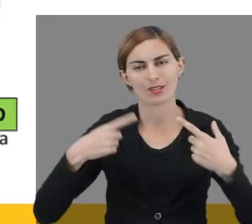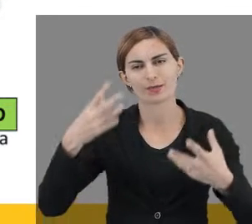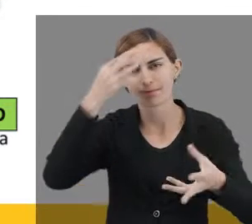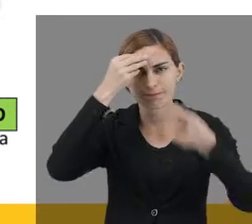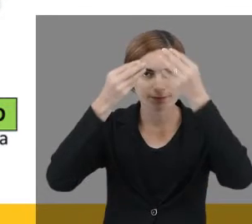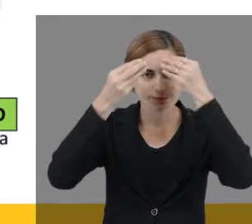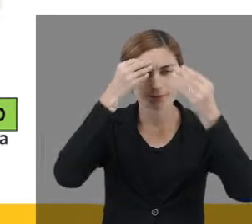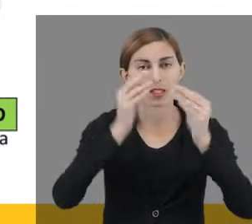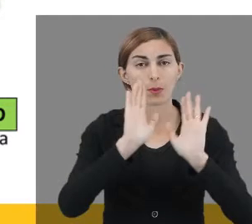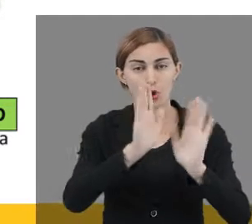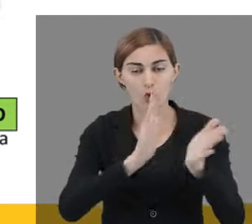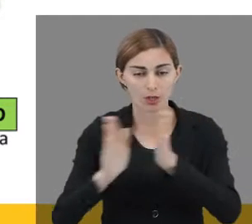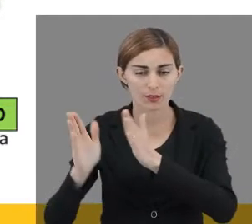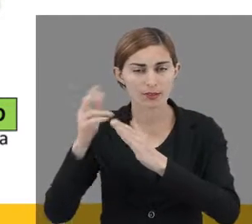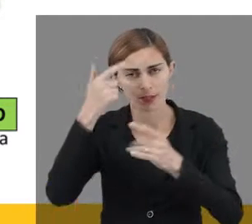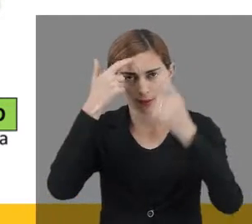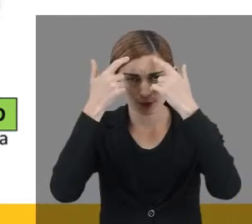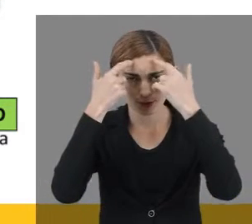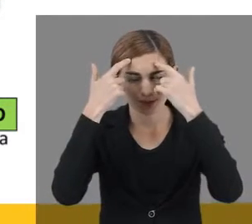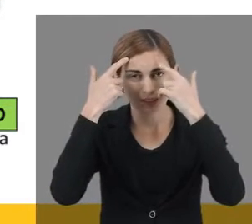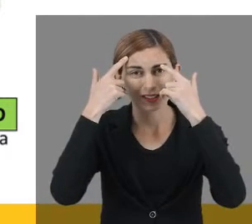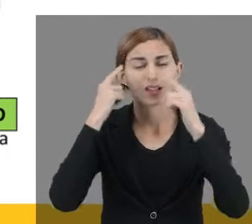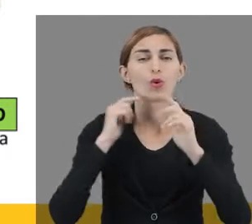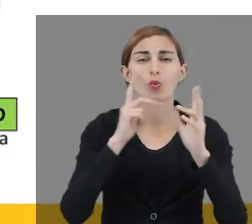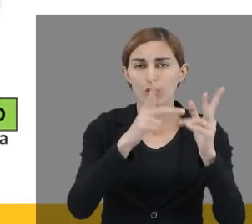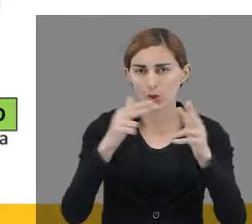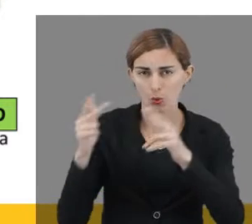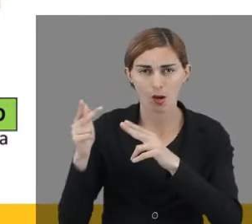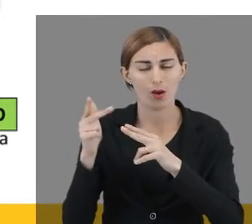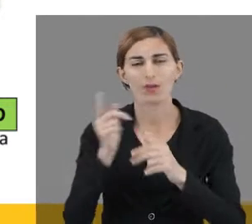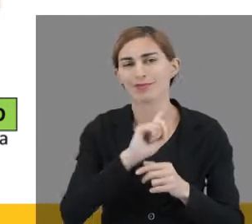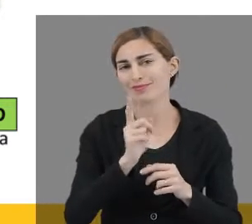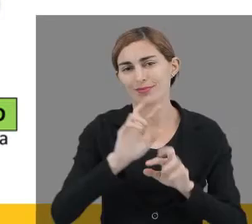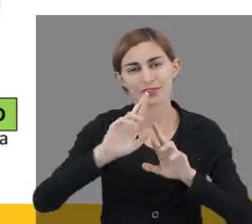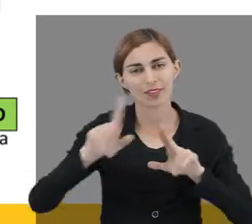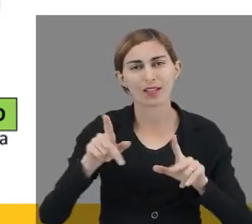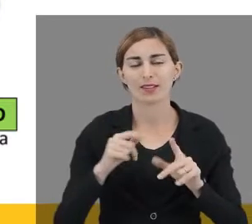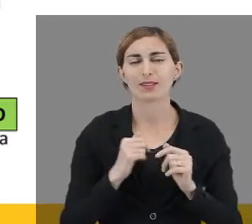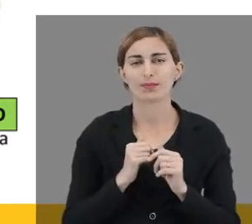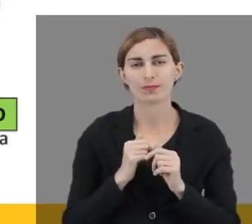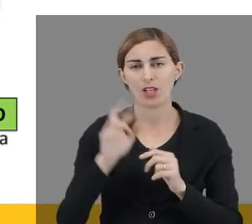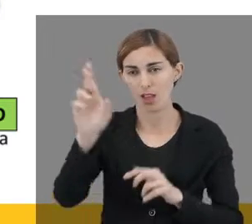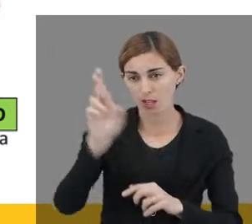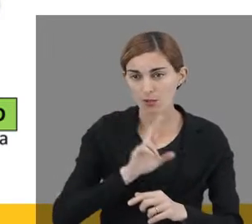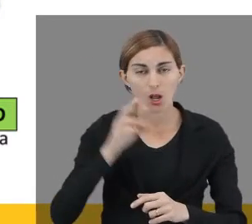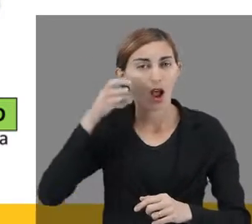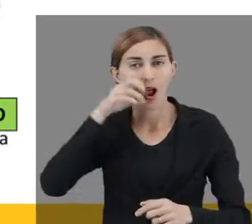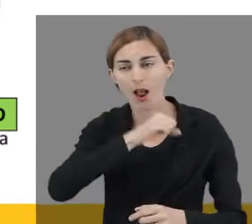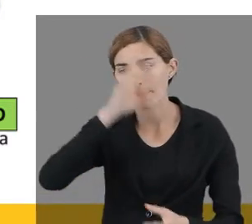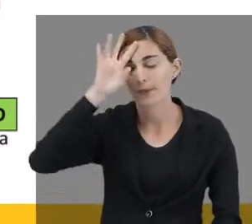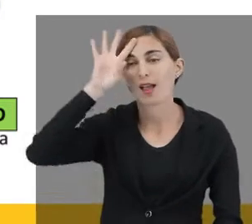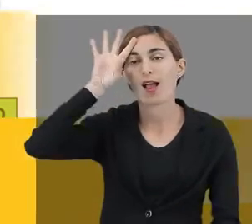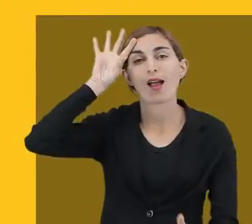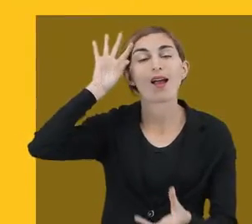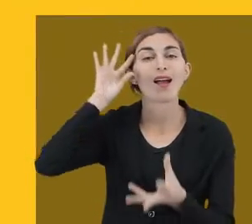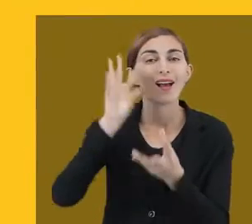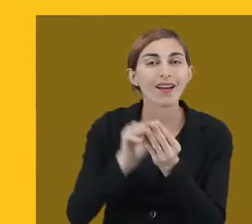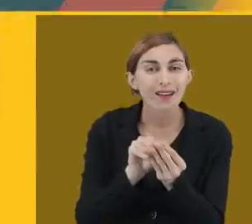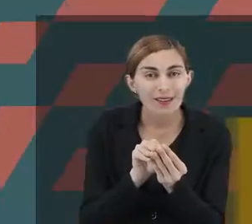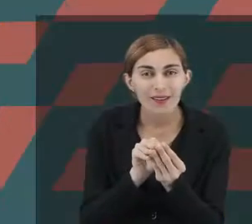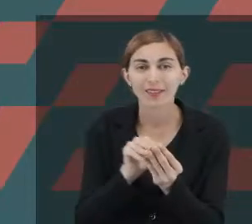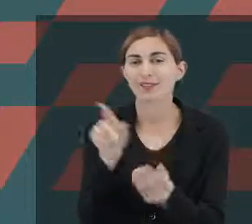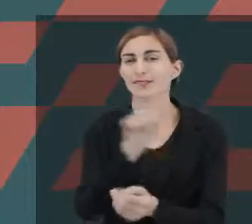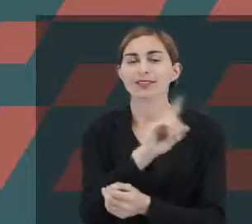Só que essa organização mental, ela não é feita da mesma forma. Por vezes, essa resposta não sai como deveria.